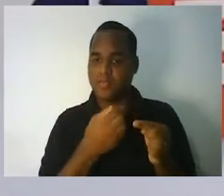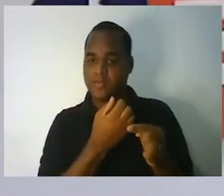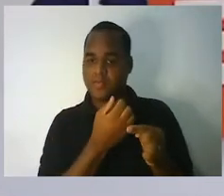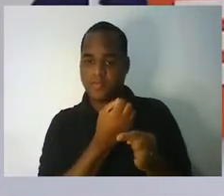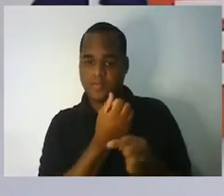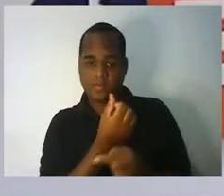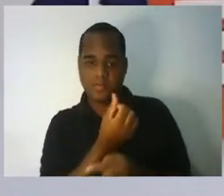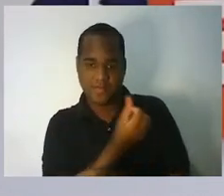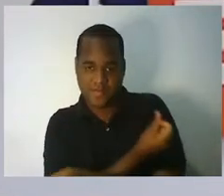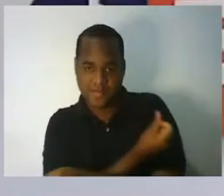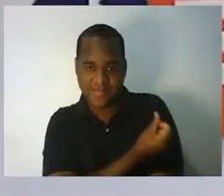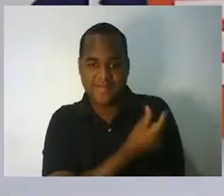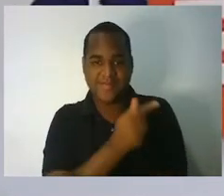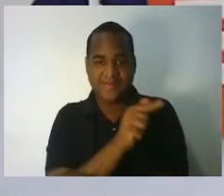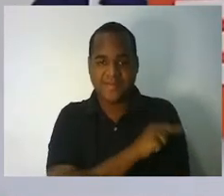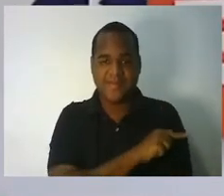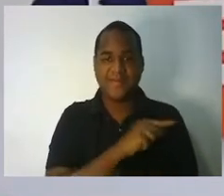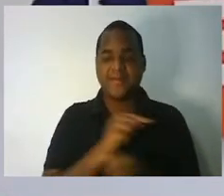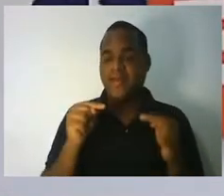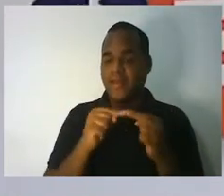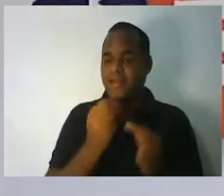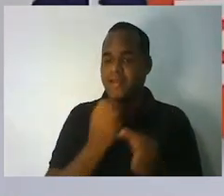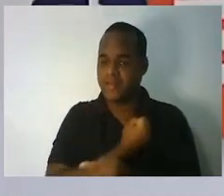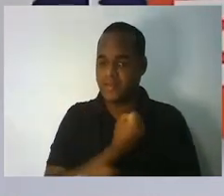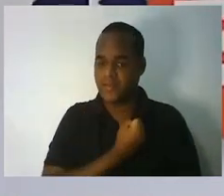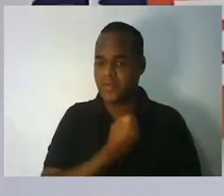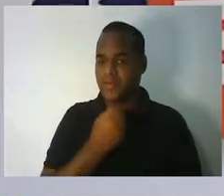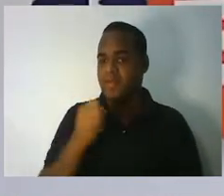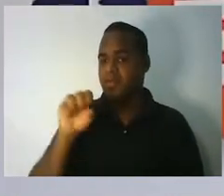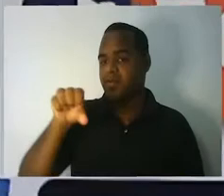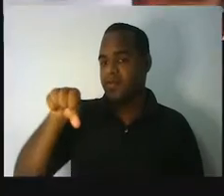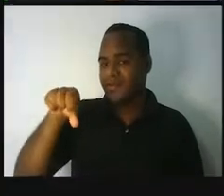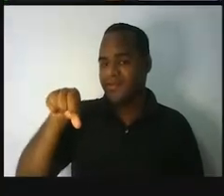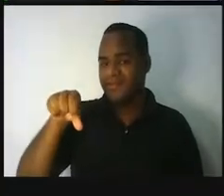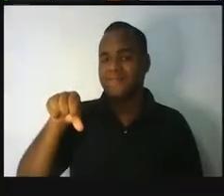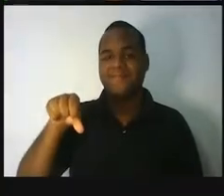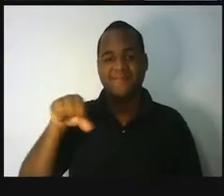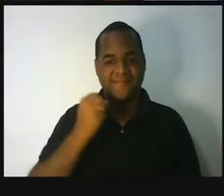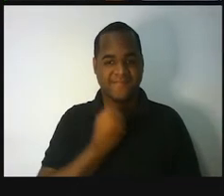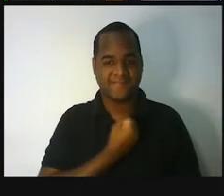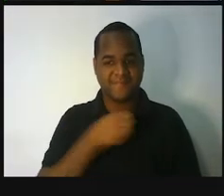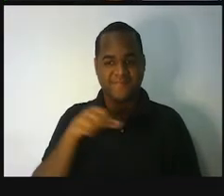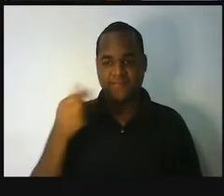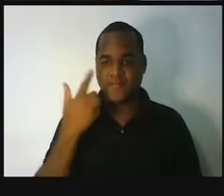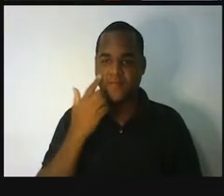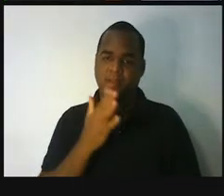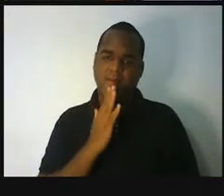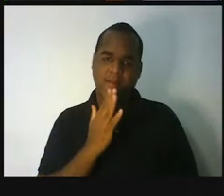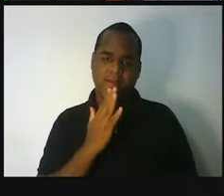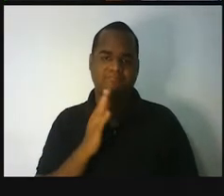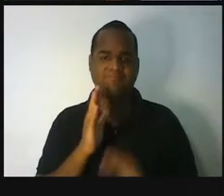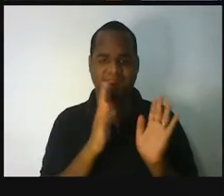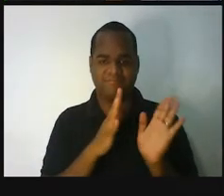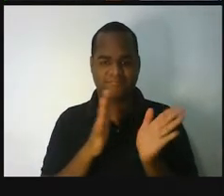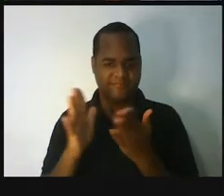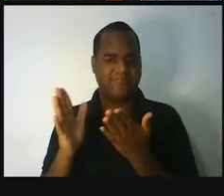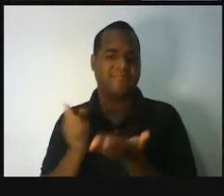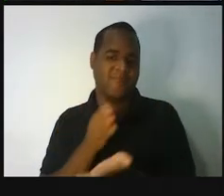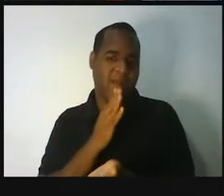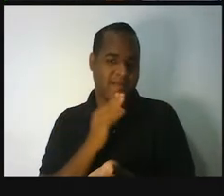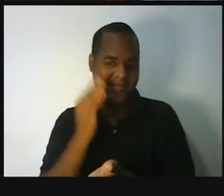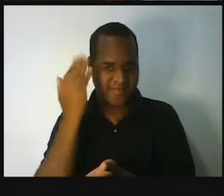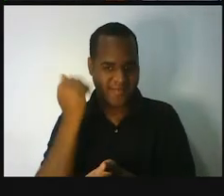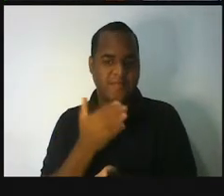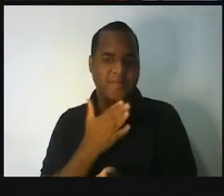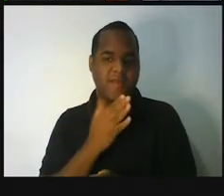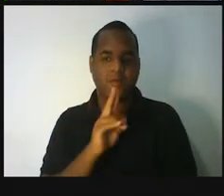sétimo ano. Essa é a aula de número nove. Você já me conhece, você já sabe que